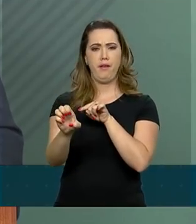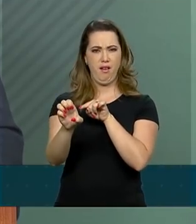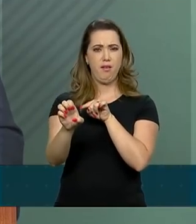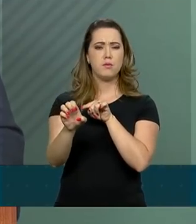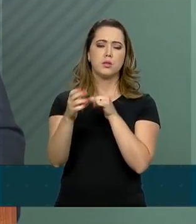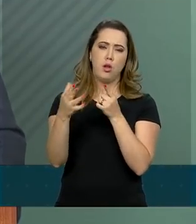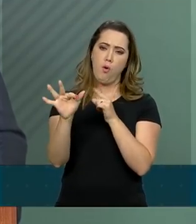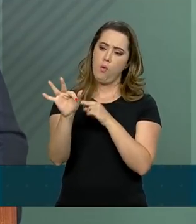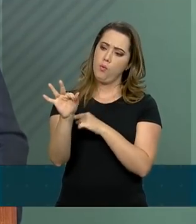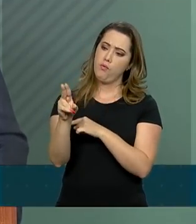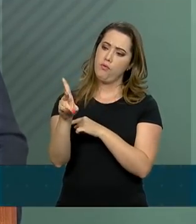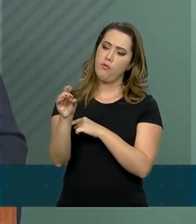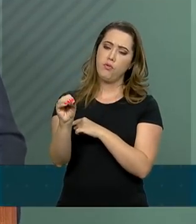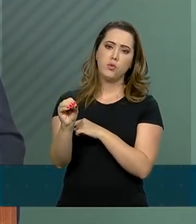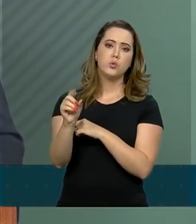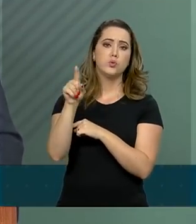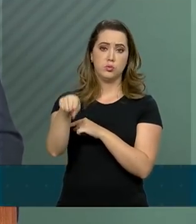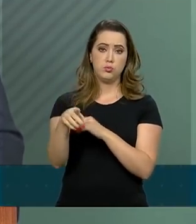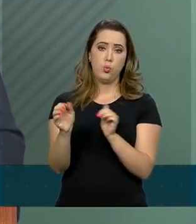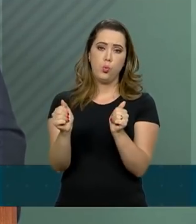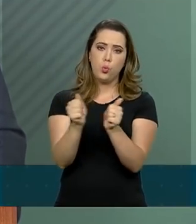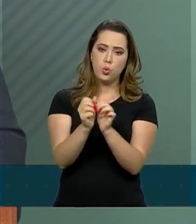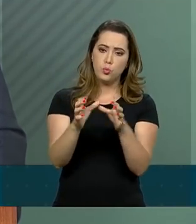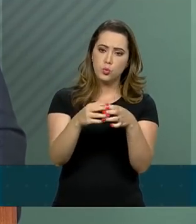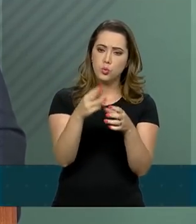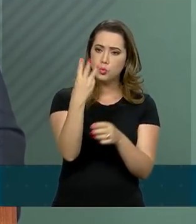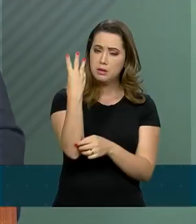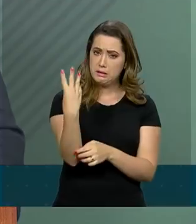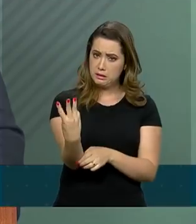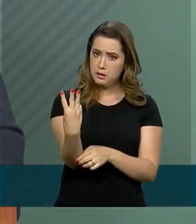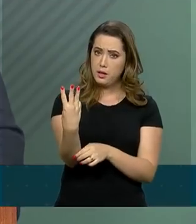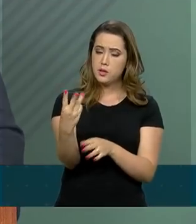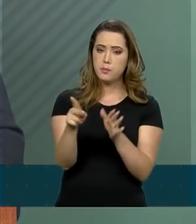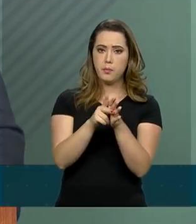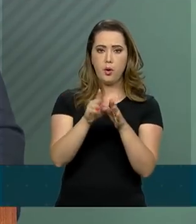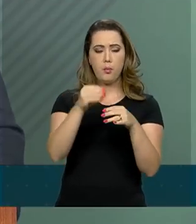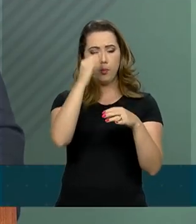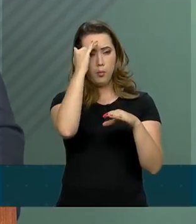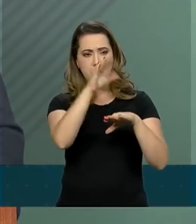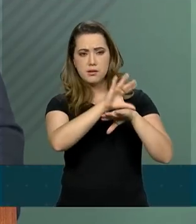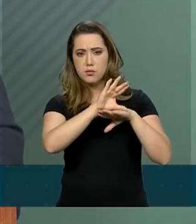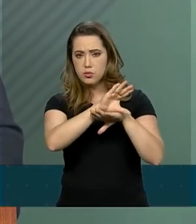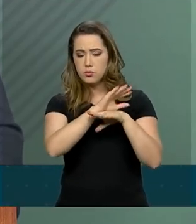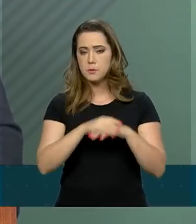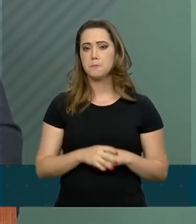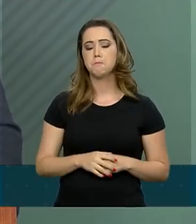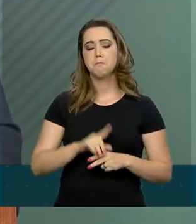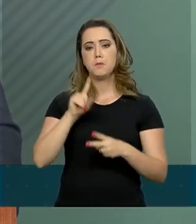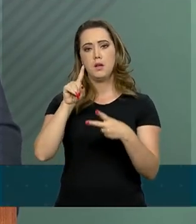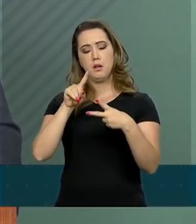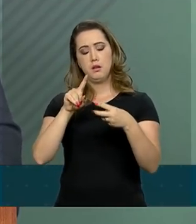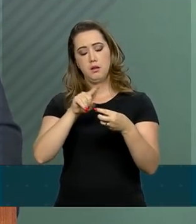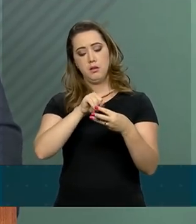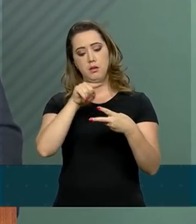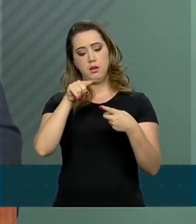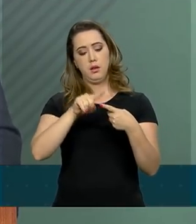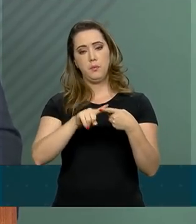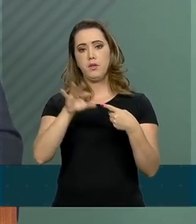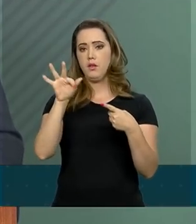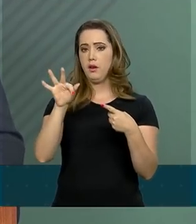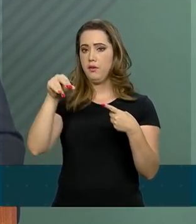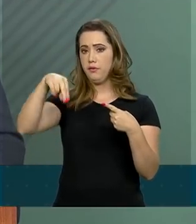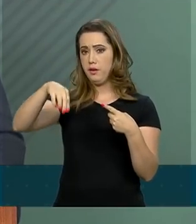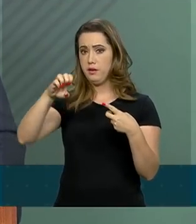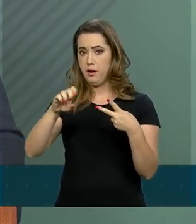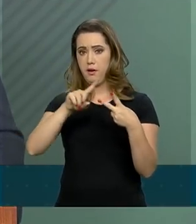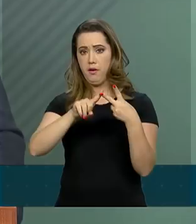desenvolvimento regional. Os outros são o do Centro-Oeste, o FCO, e o